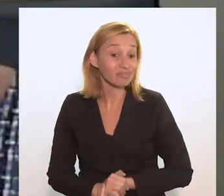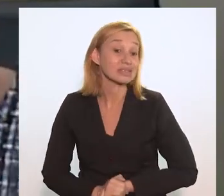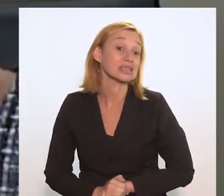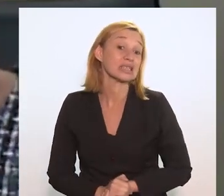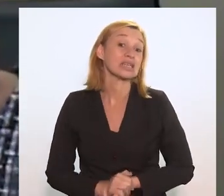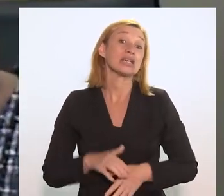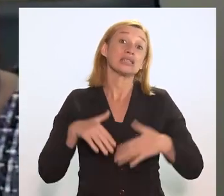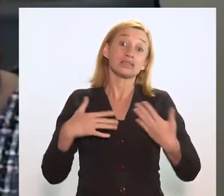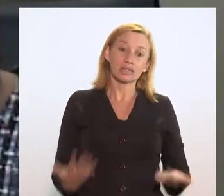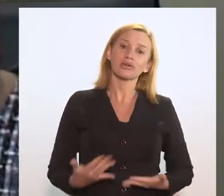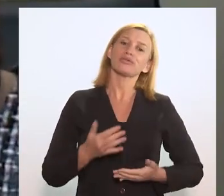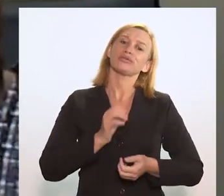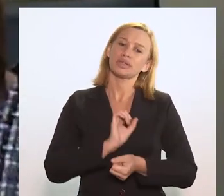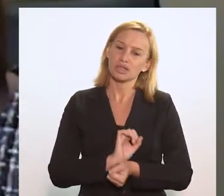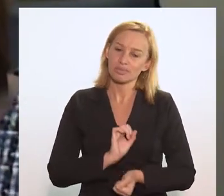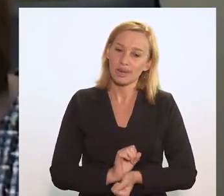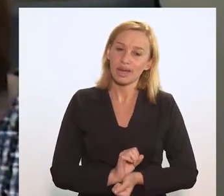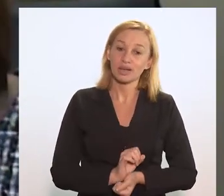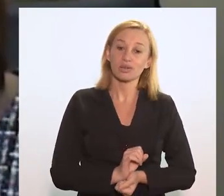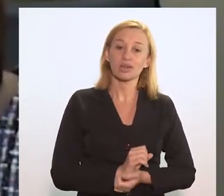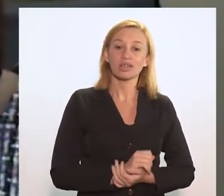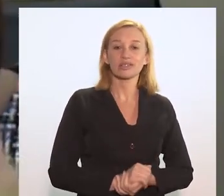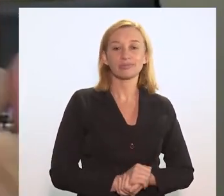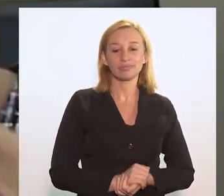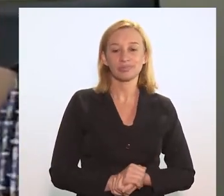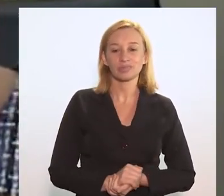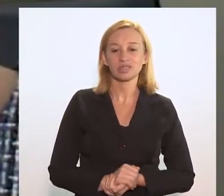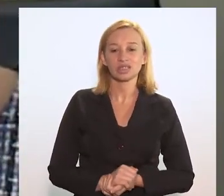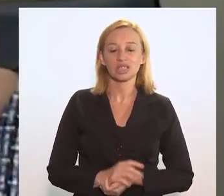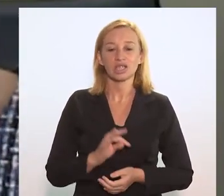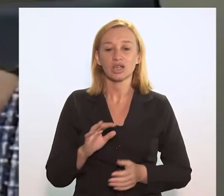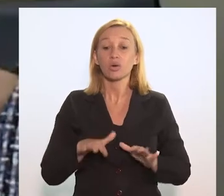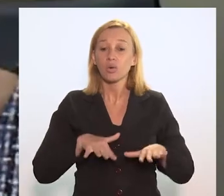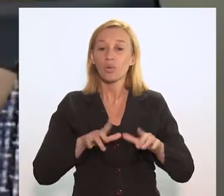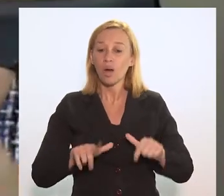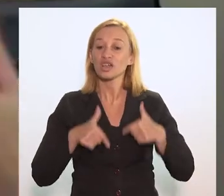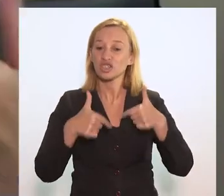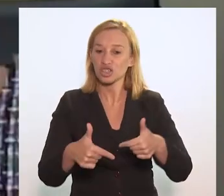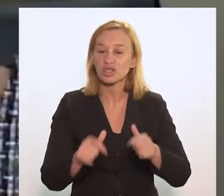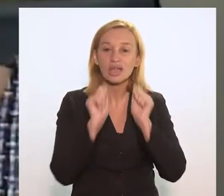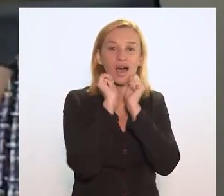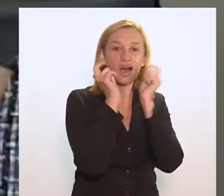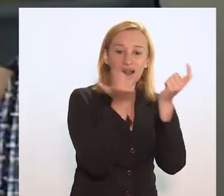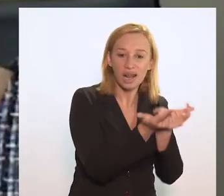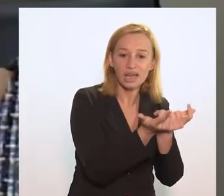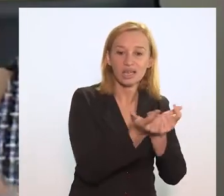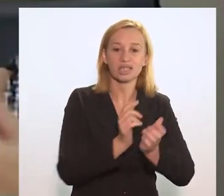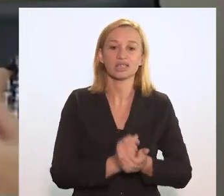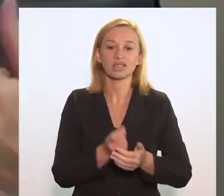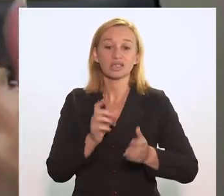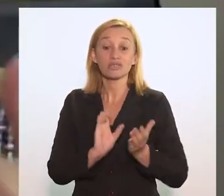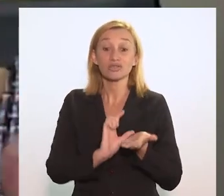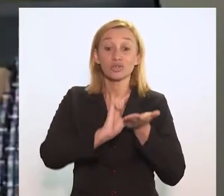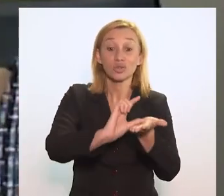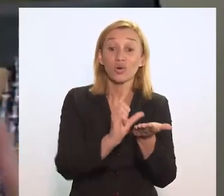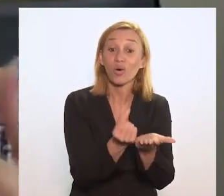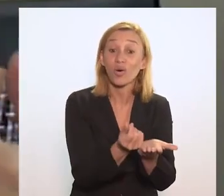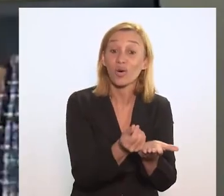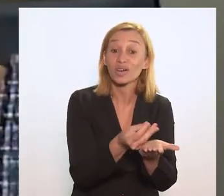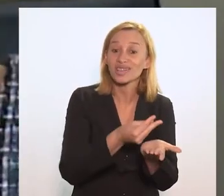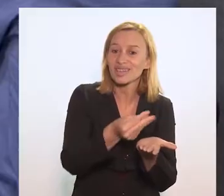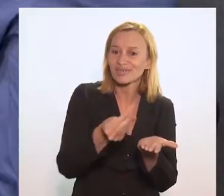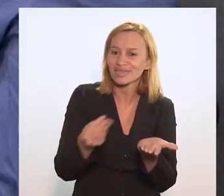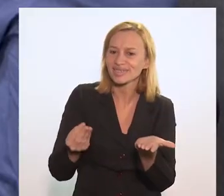vulnerabilidade social. Então, eu espero que esse gesto e essa ação da Alerj, de disponibilizar um